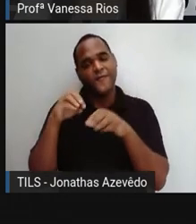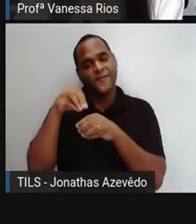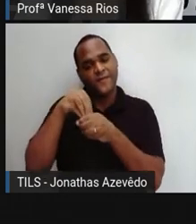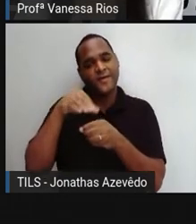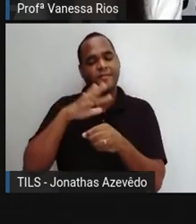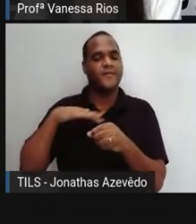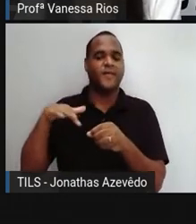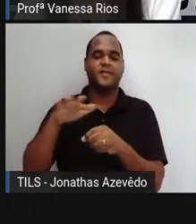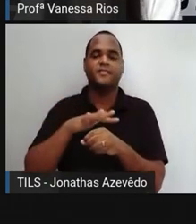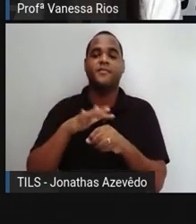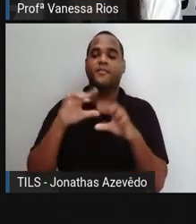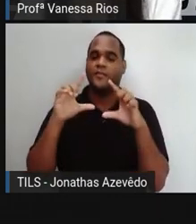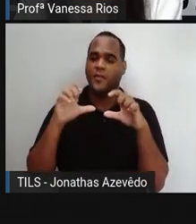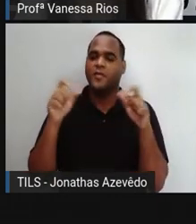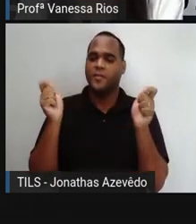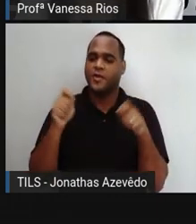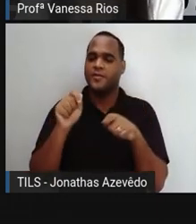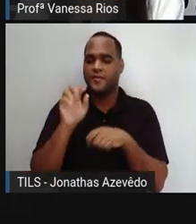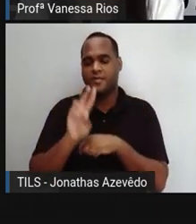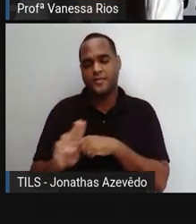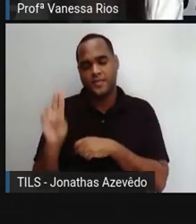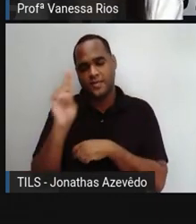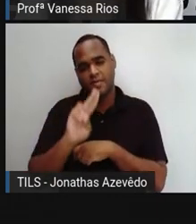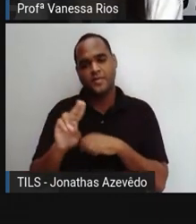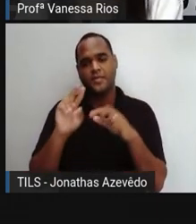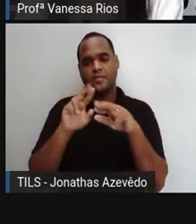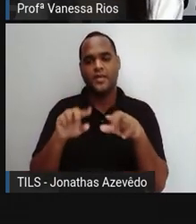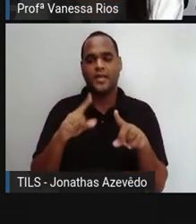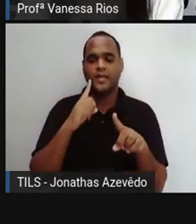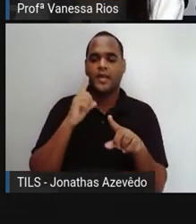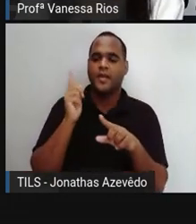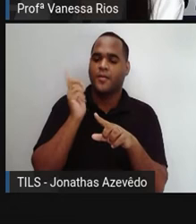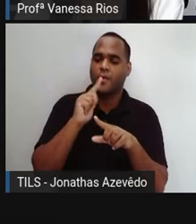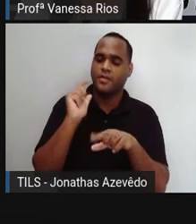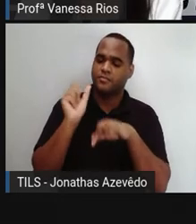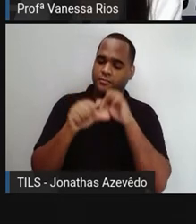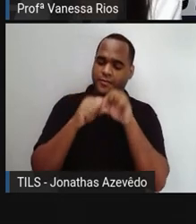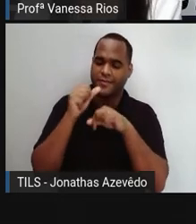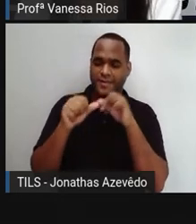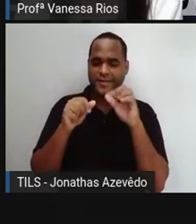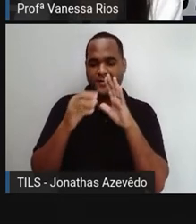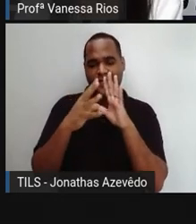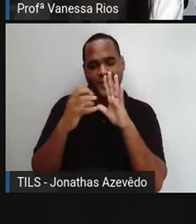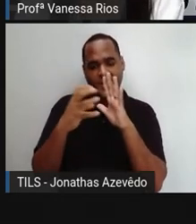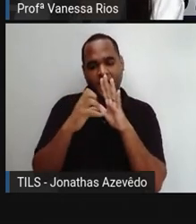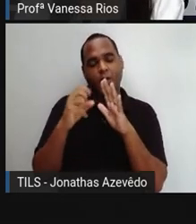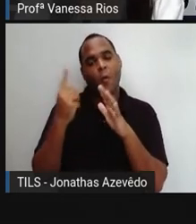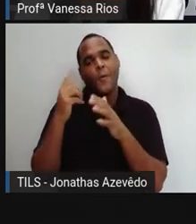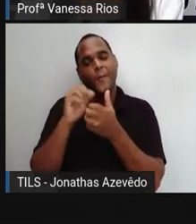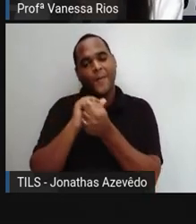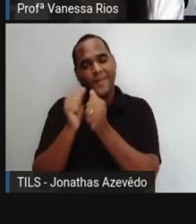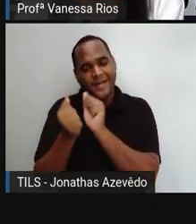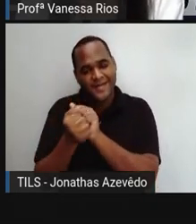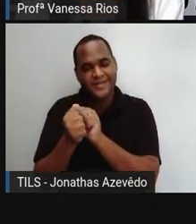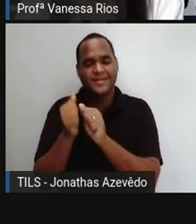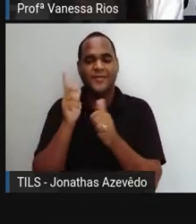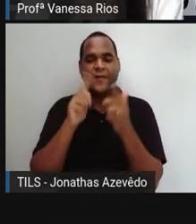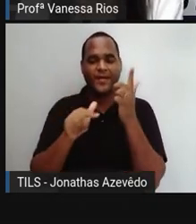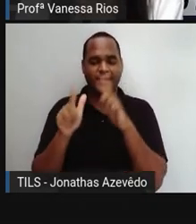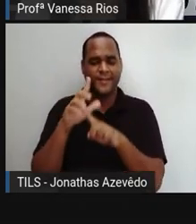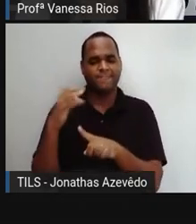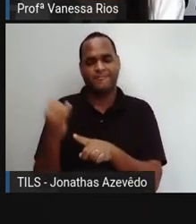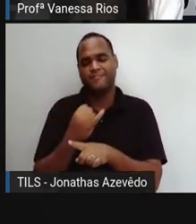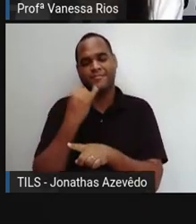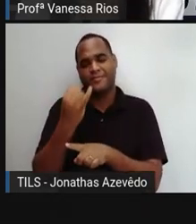Uma vez que a fotografia possa ser utilizada como recurso de registro, ou até mesmo como arte, sendo de suma